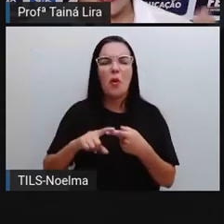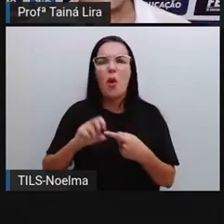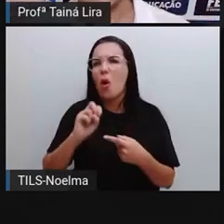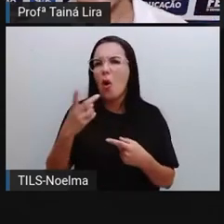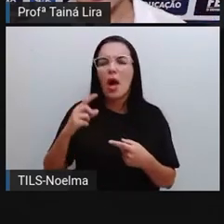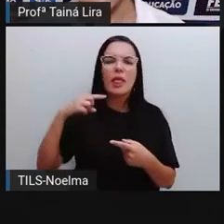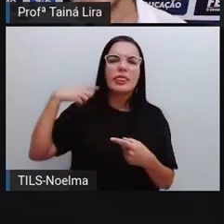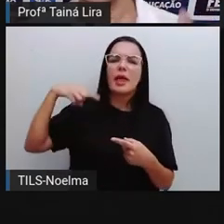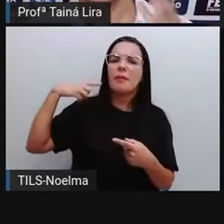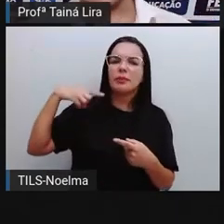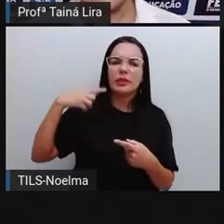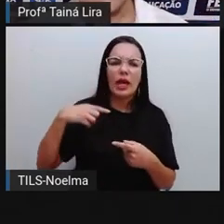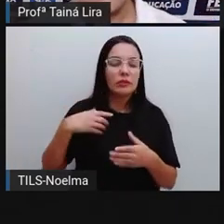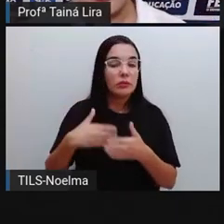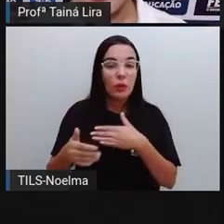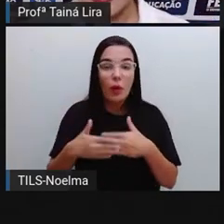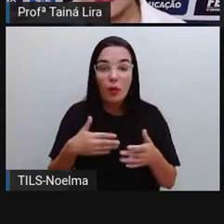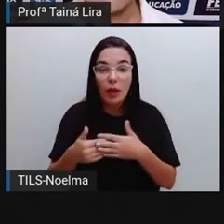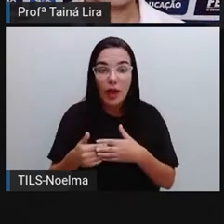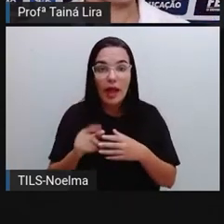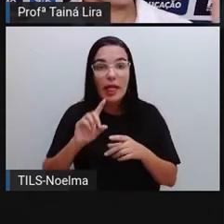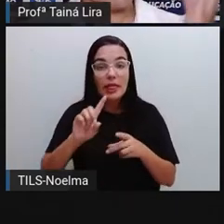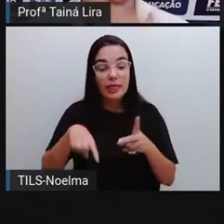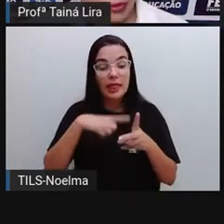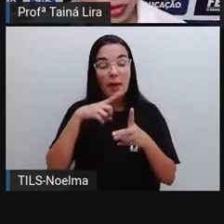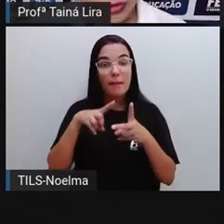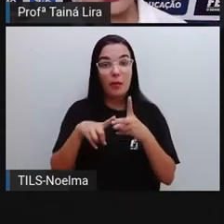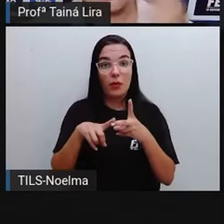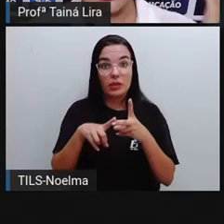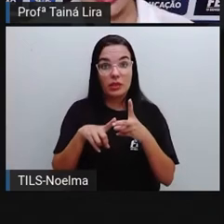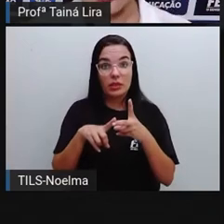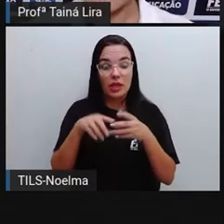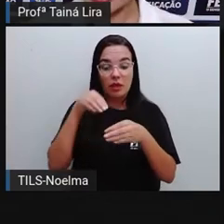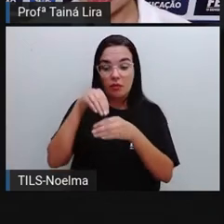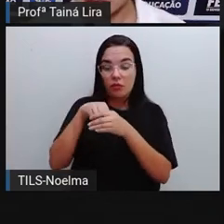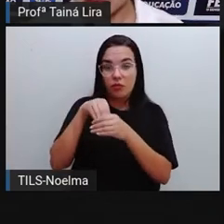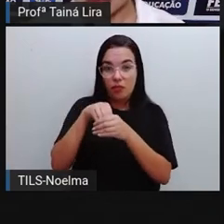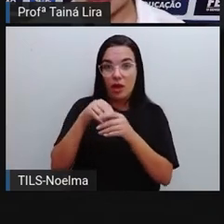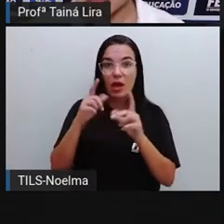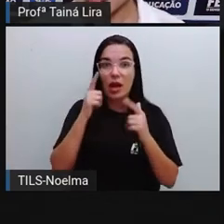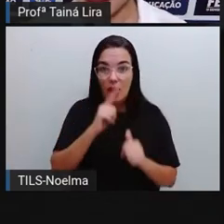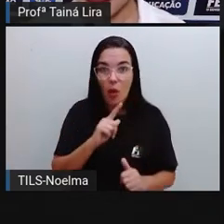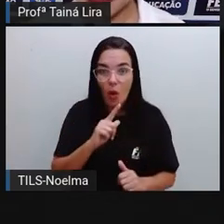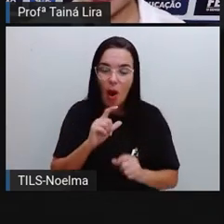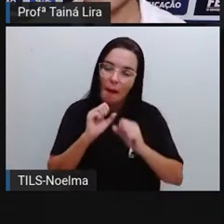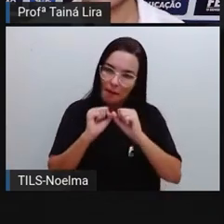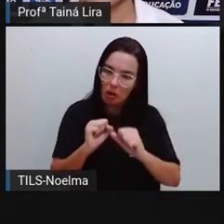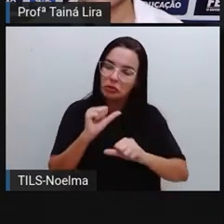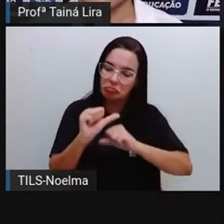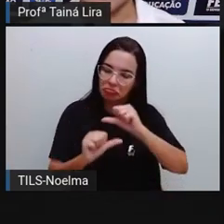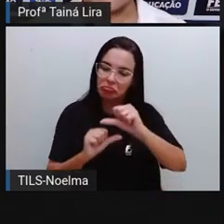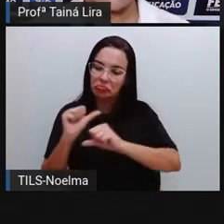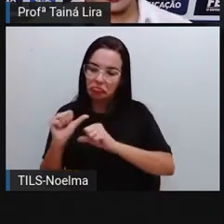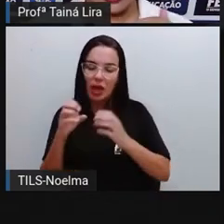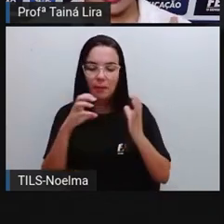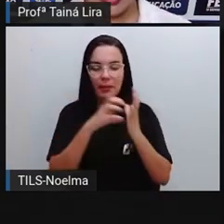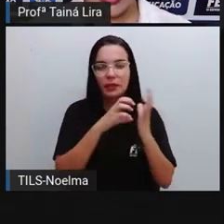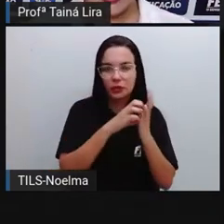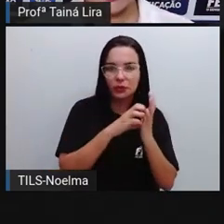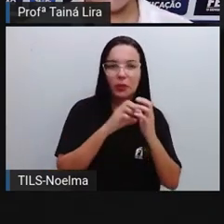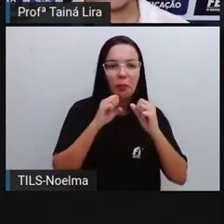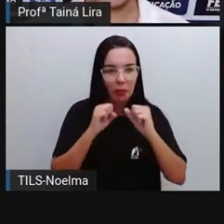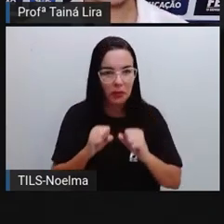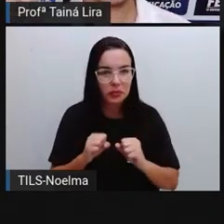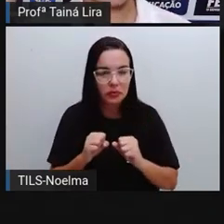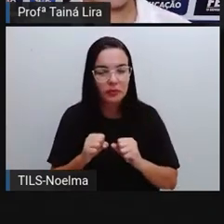deputado, vereador, depois que ele ganha a eleição, ele pode trocar de partido, tá? Mesmo estando